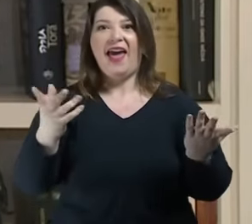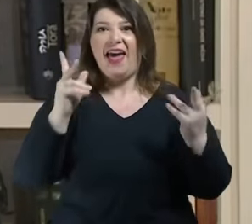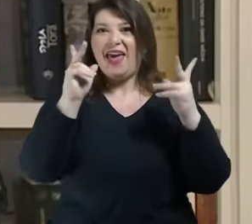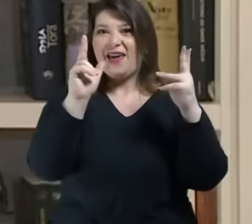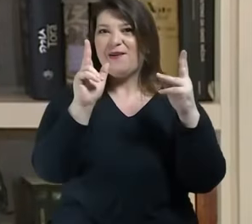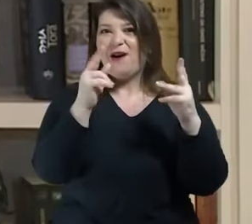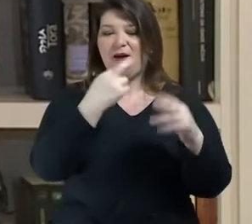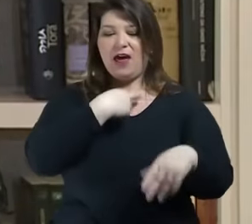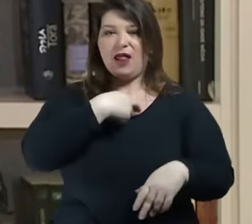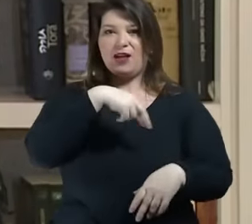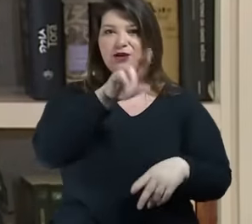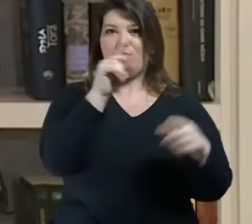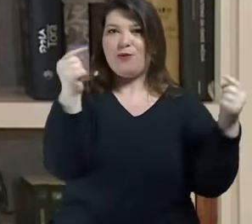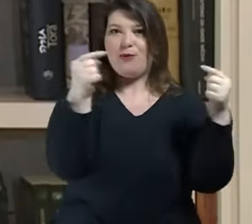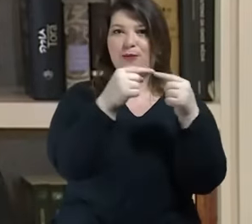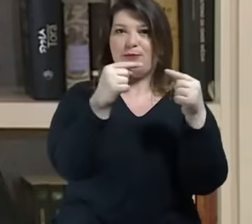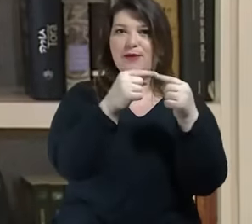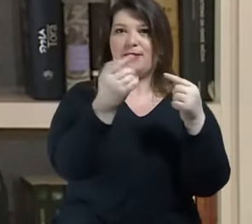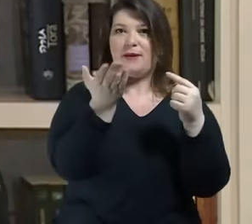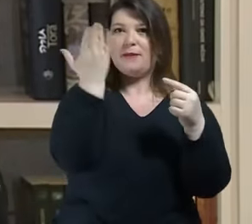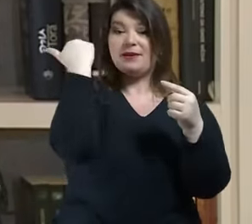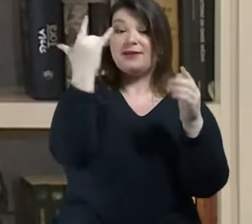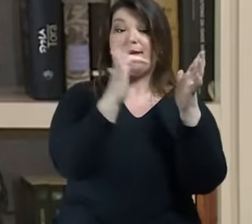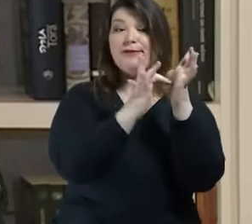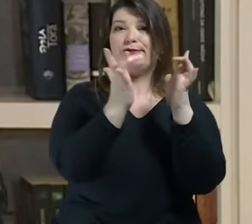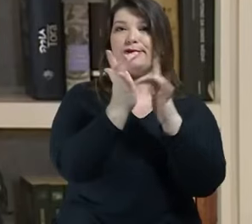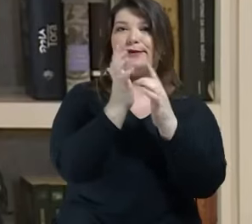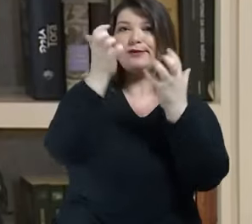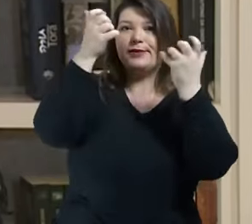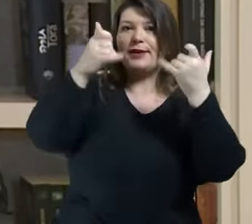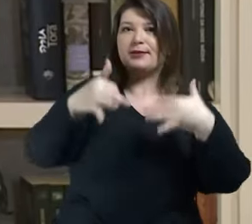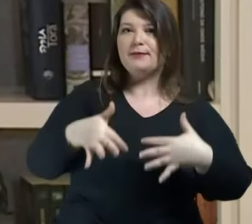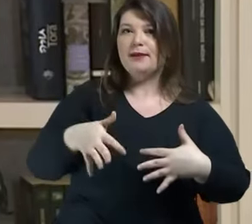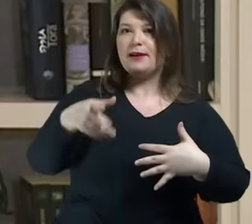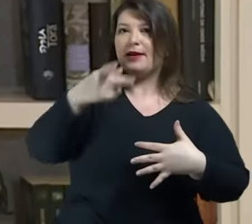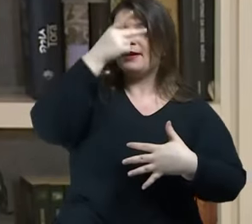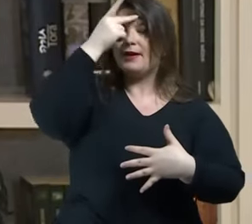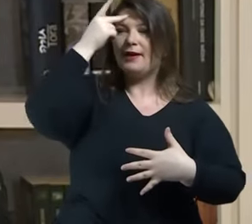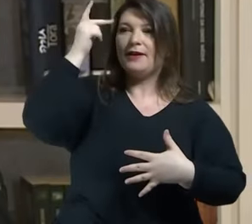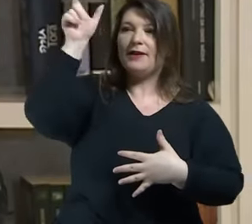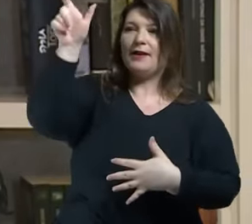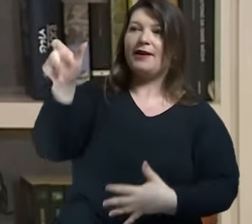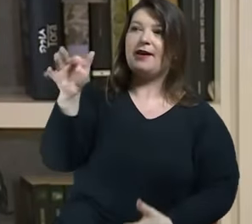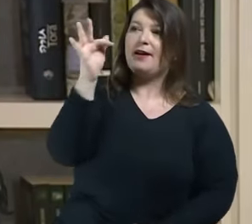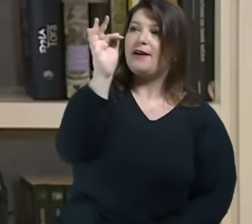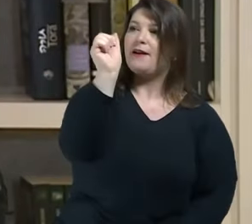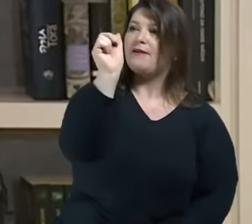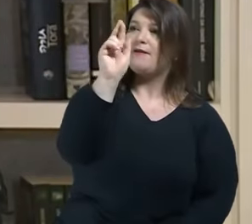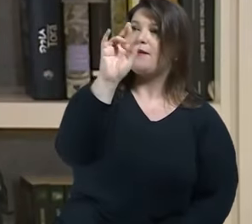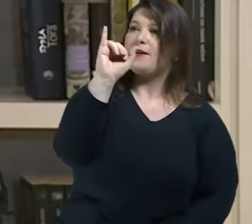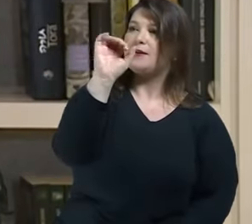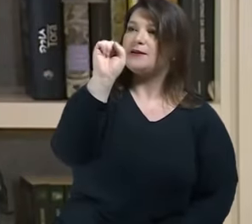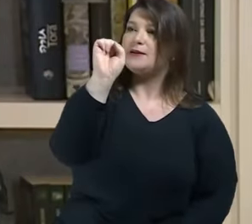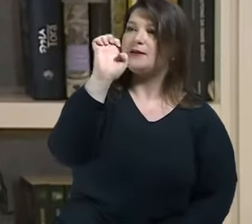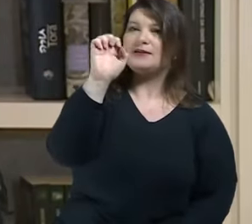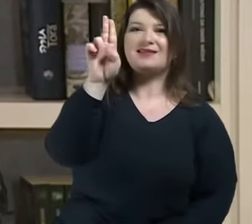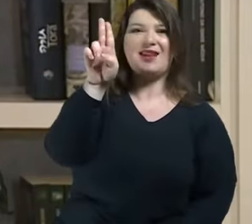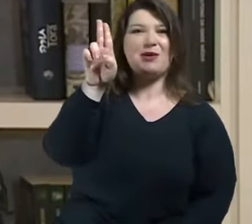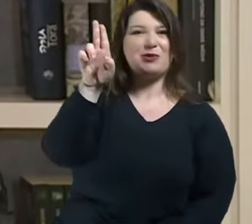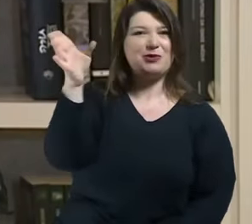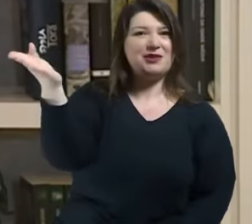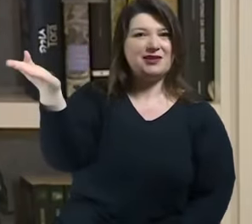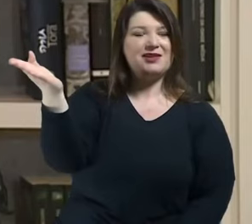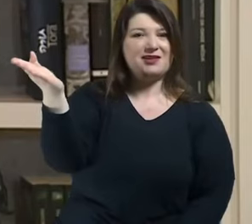pensamento moral cristão a diferença entre o que eu sou e aquilo que eu falo a diferença entre a